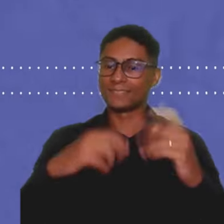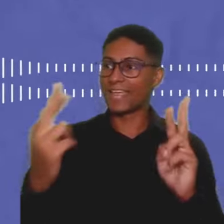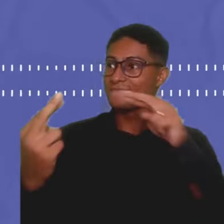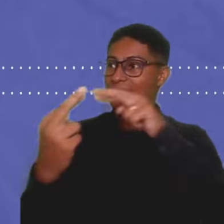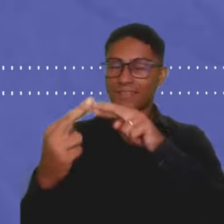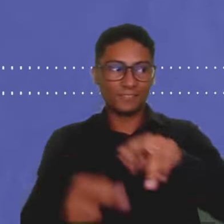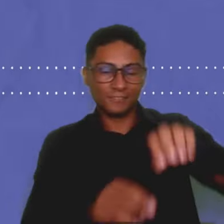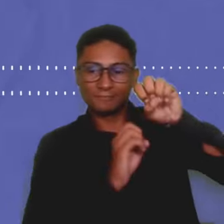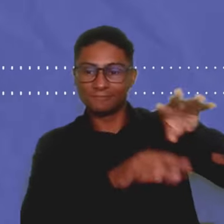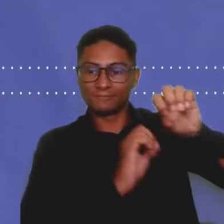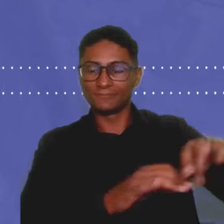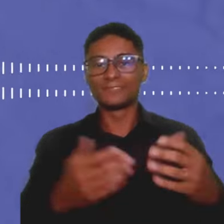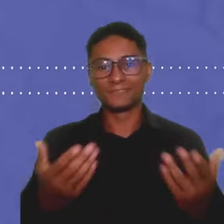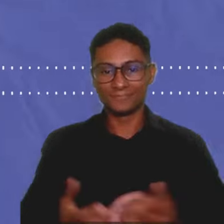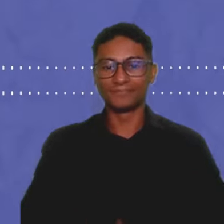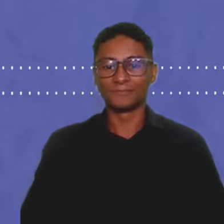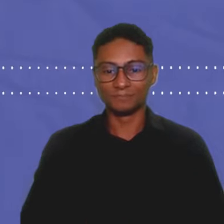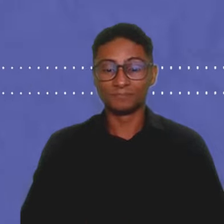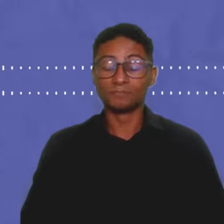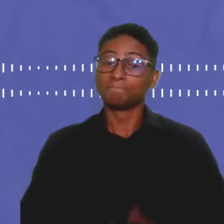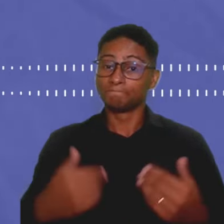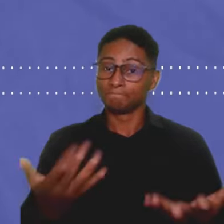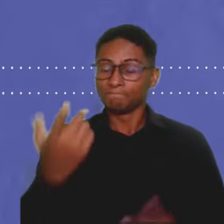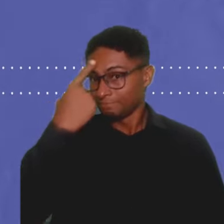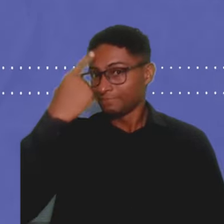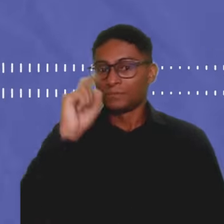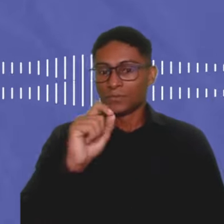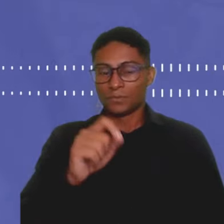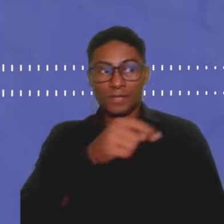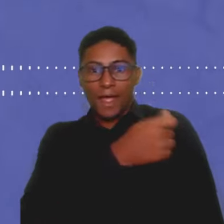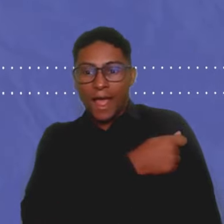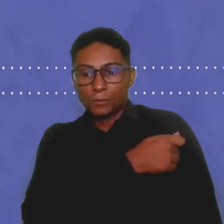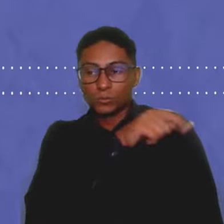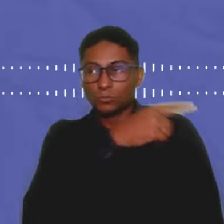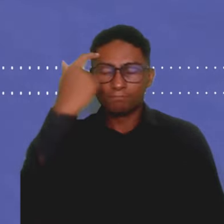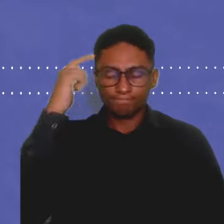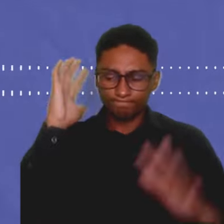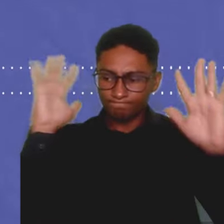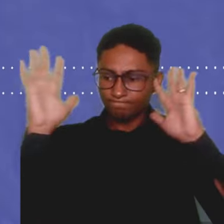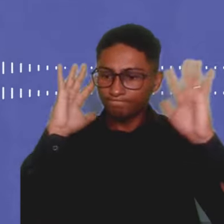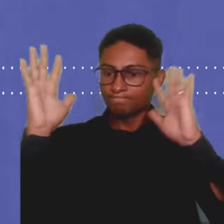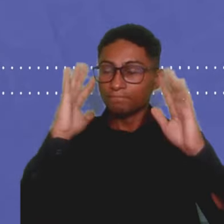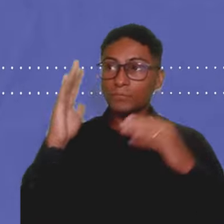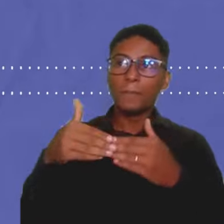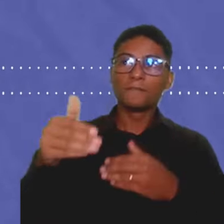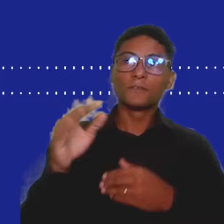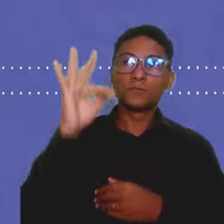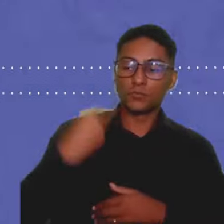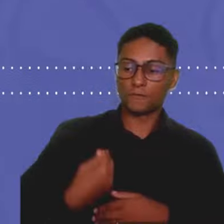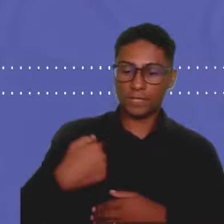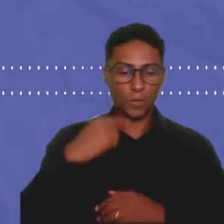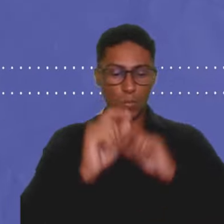com o professor nessa capacitação. A ideia é gerar no aluno essa reflexão sobre o projeto de carreira e de vida